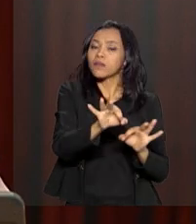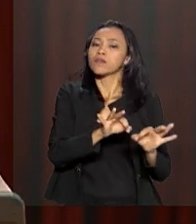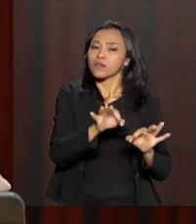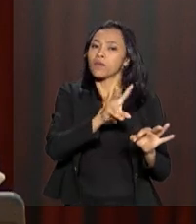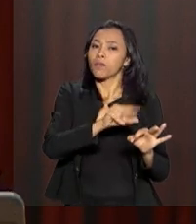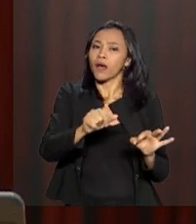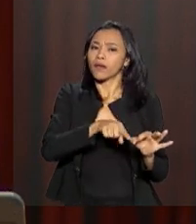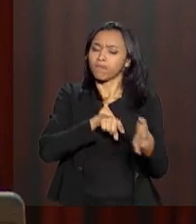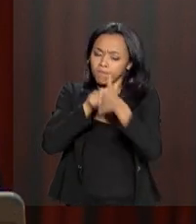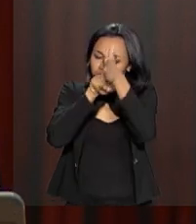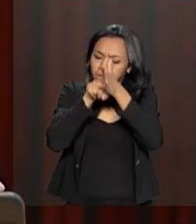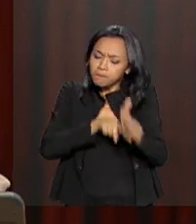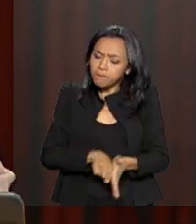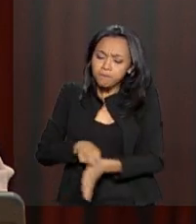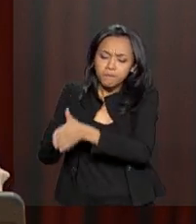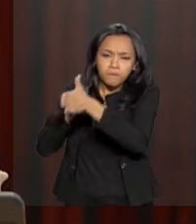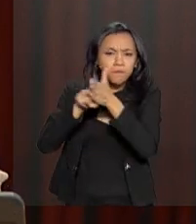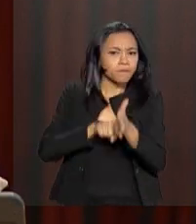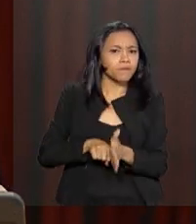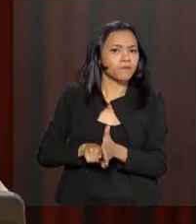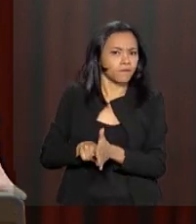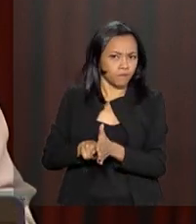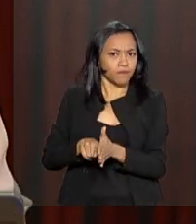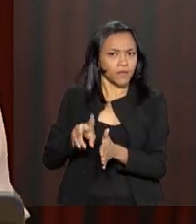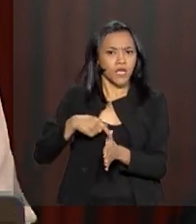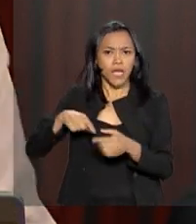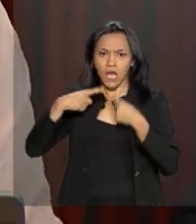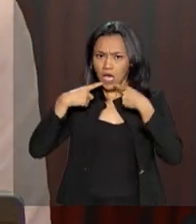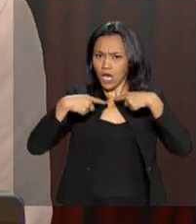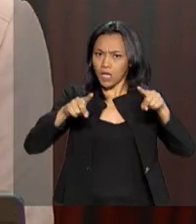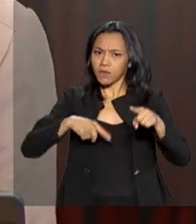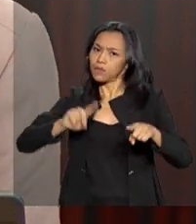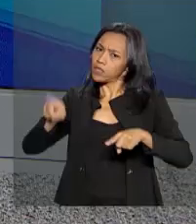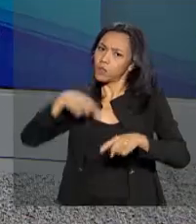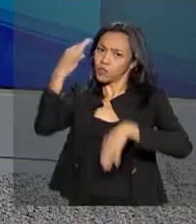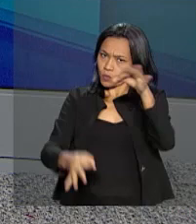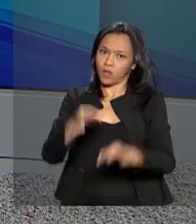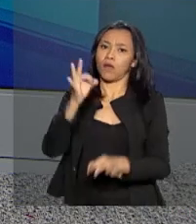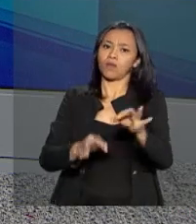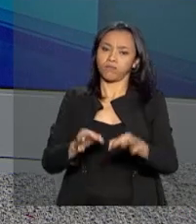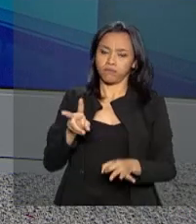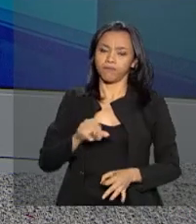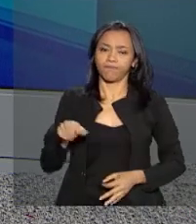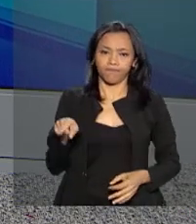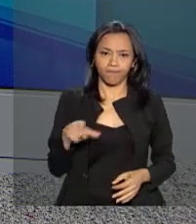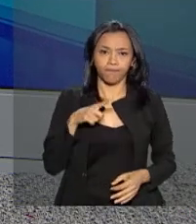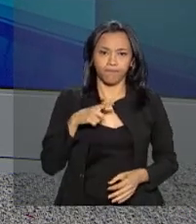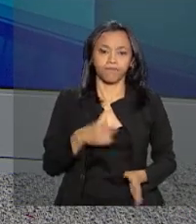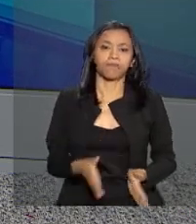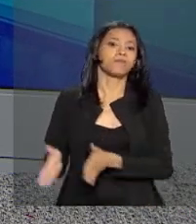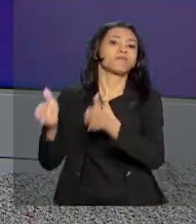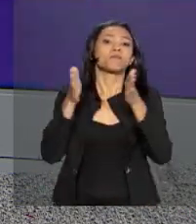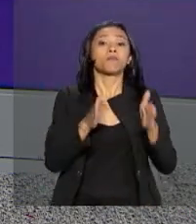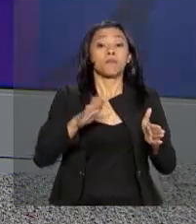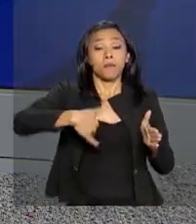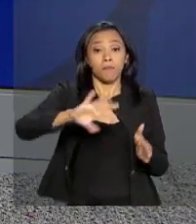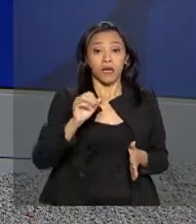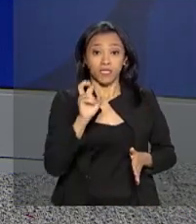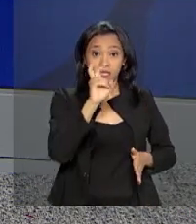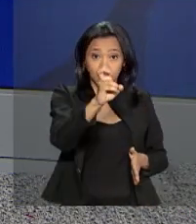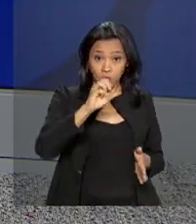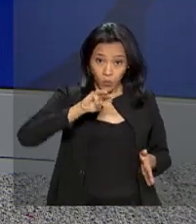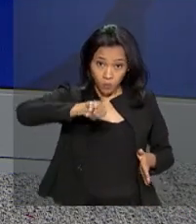apuração, verificação, denúncia e julgamento. Os mais de 5 milhões de